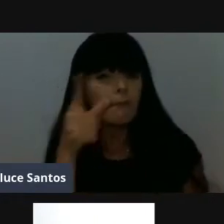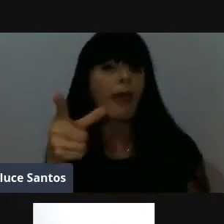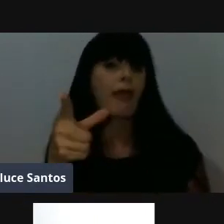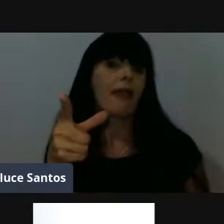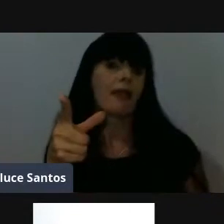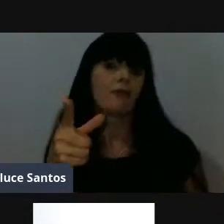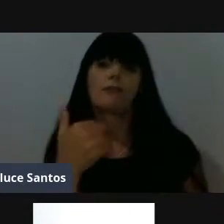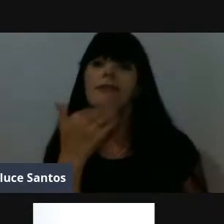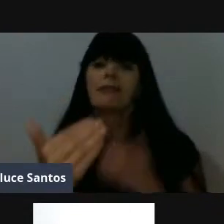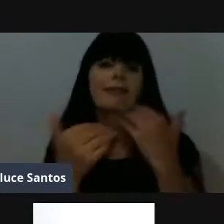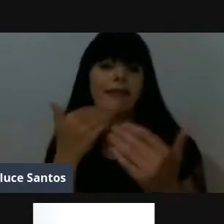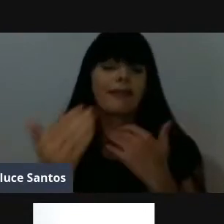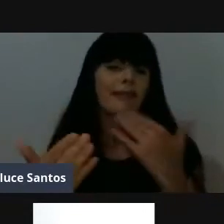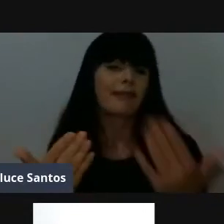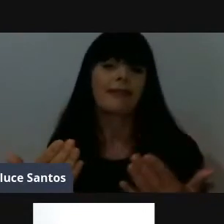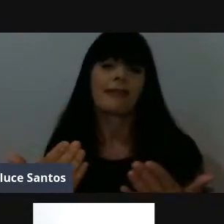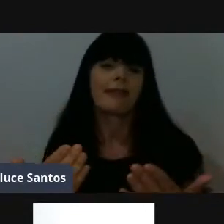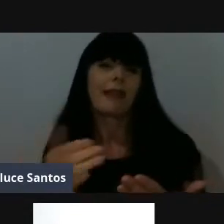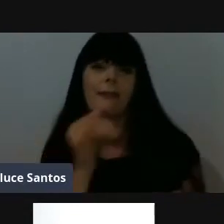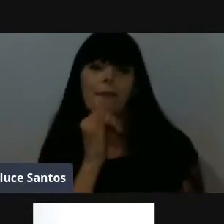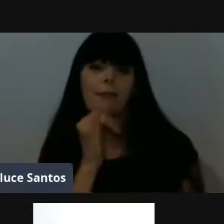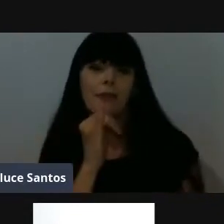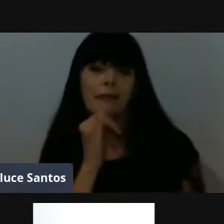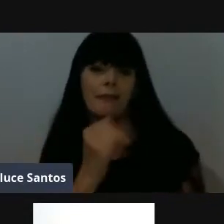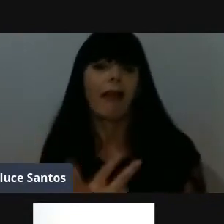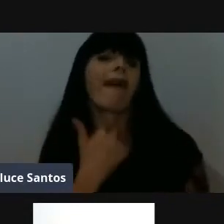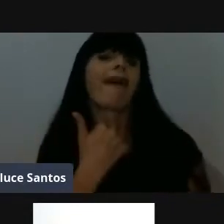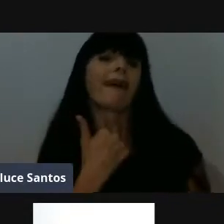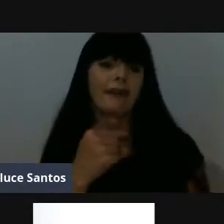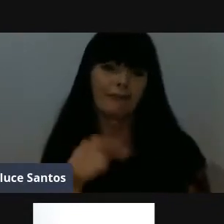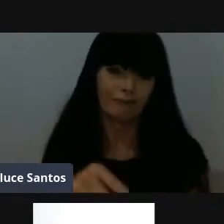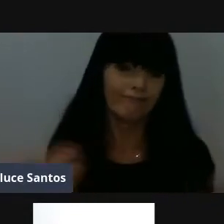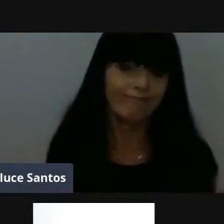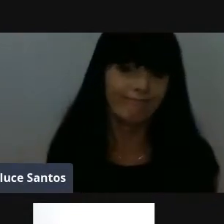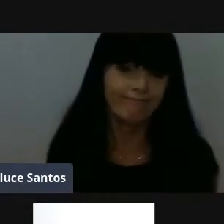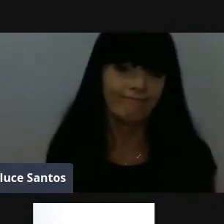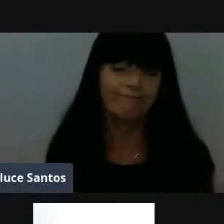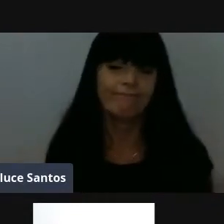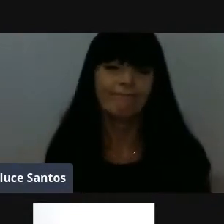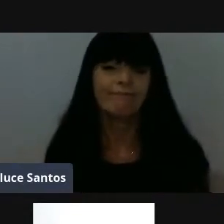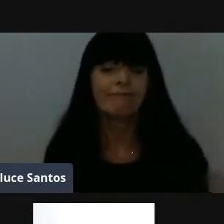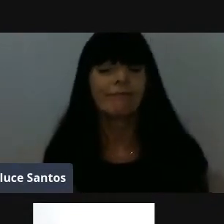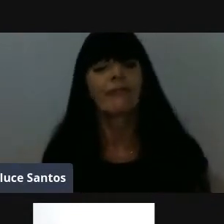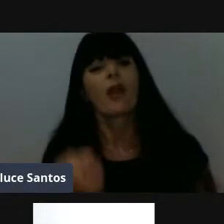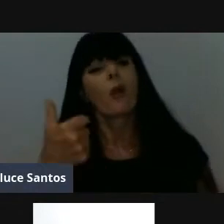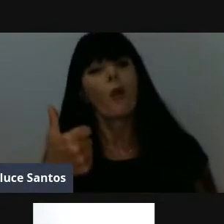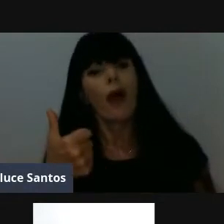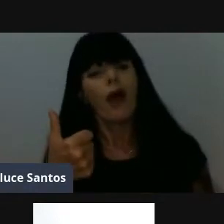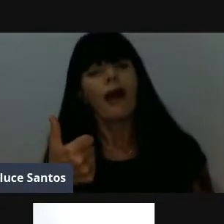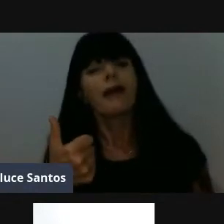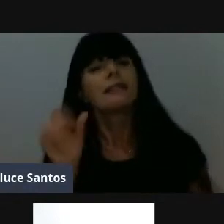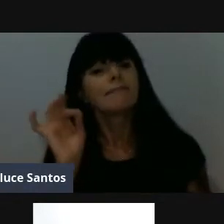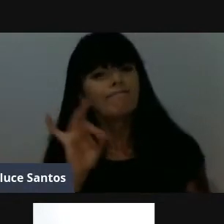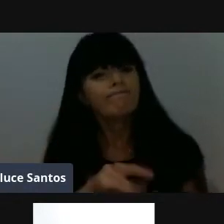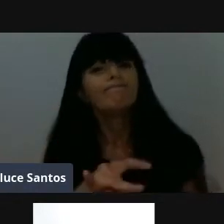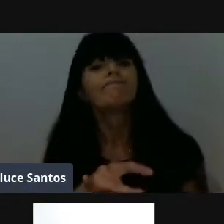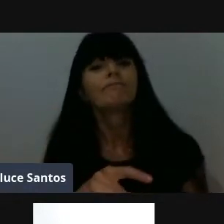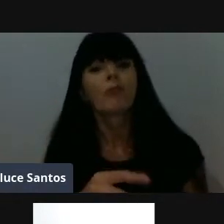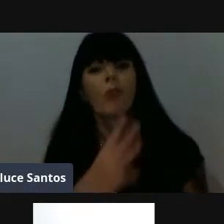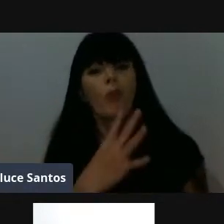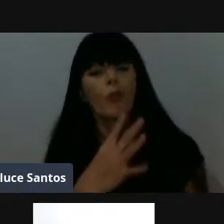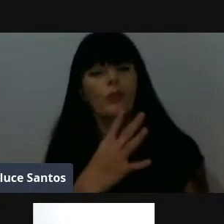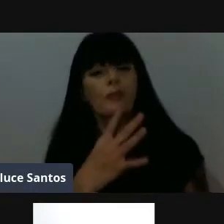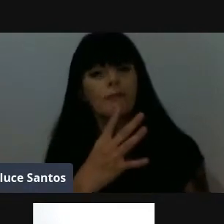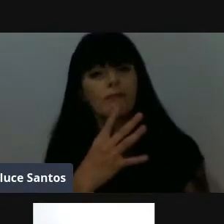é como se fosse realmente um cego, né, o conhecimento ele abre a visão, seja, e quase que é no sentido literal mesmo, é o conhecimento